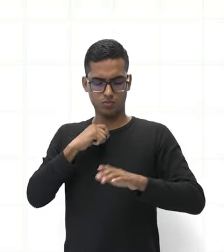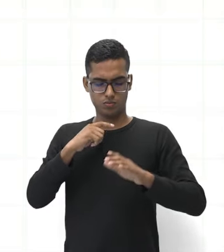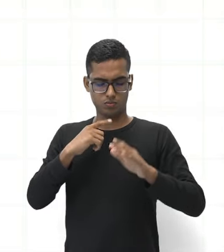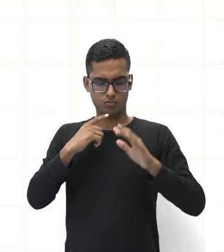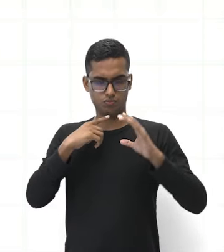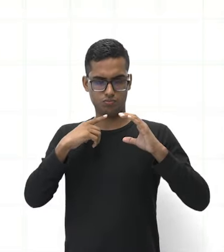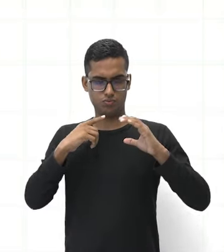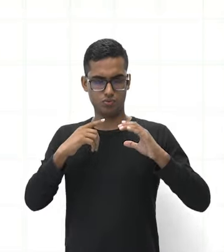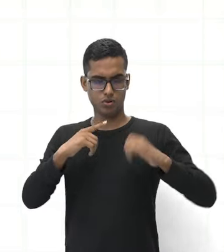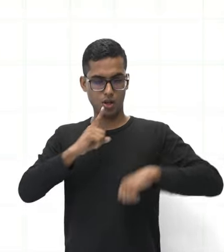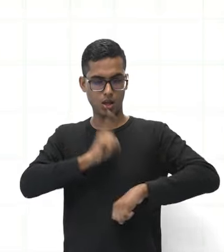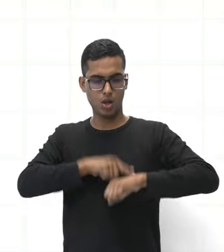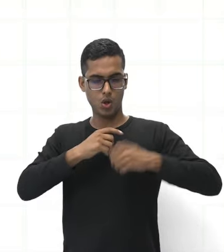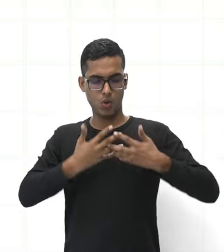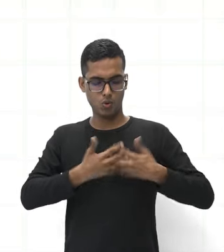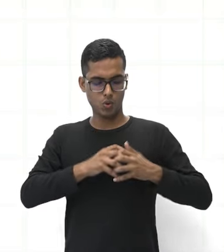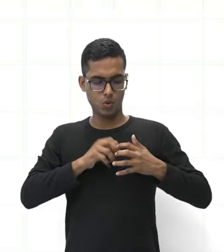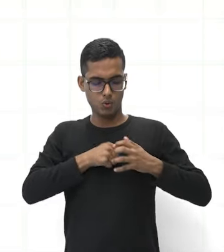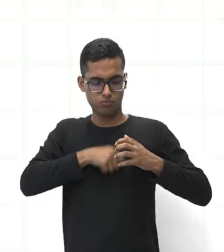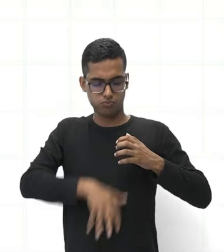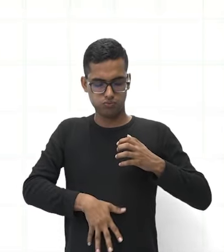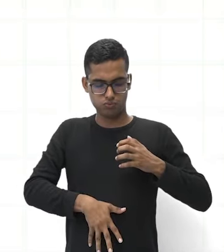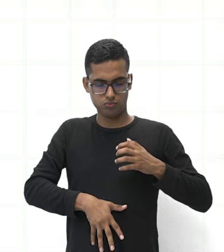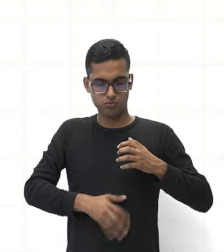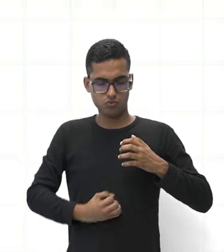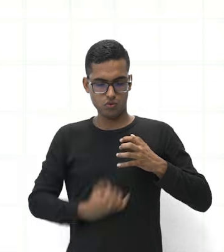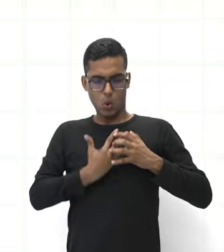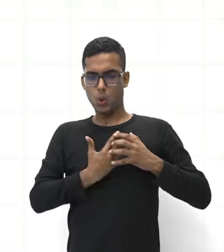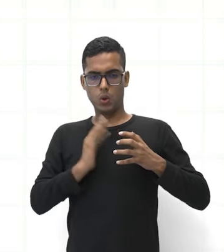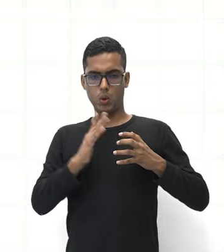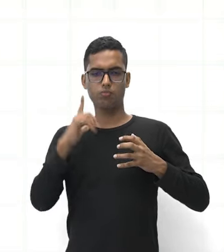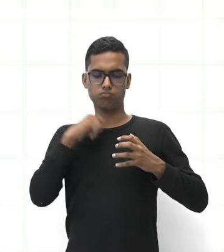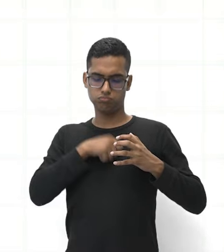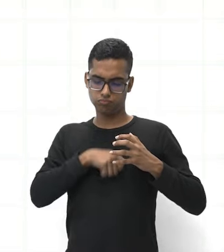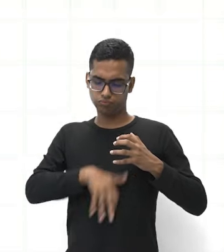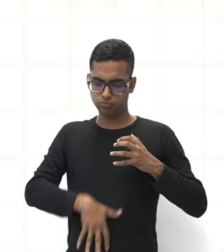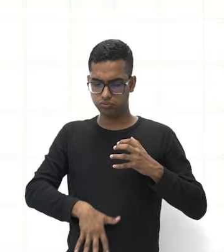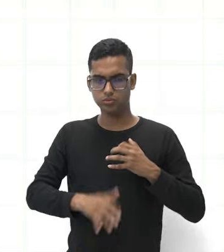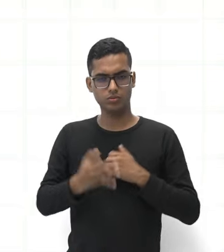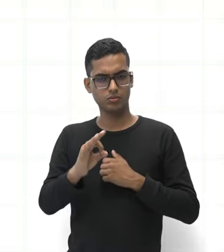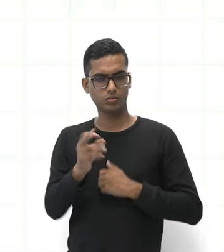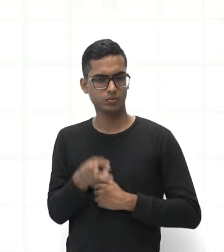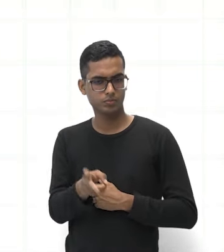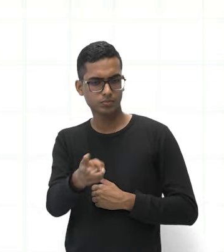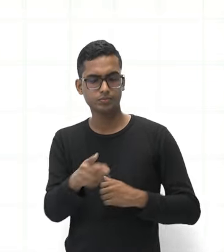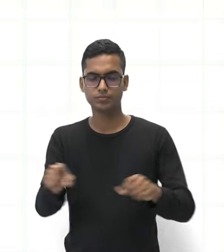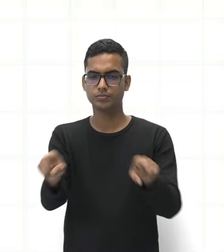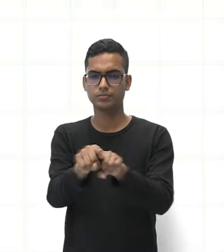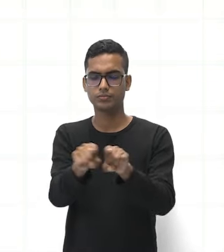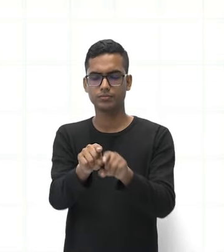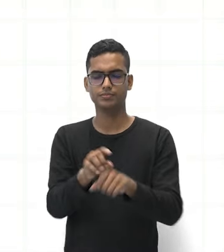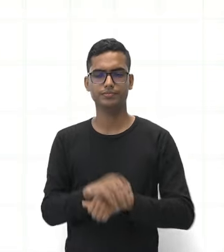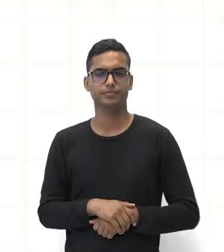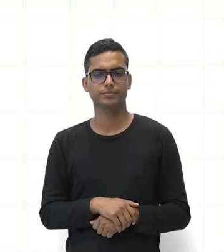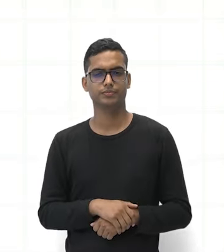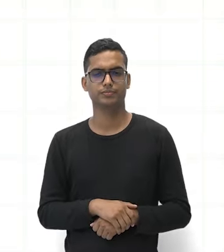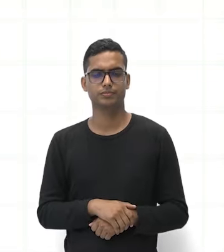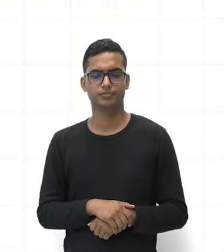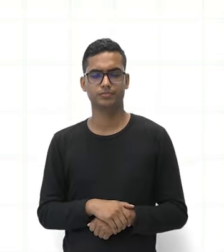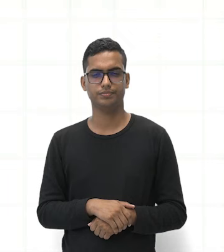os tipos de musculatura que o nosso corpo tem. Então, o corpo humano possui aproximadamente